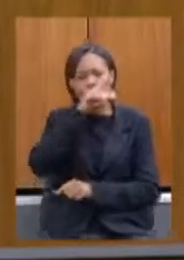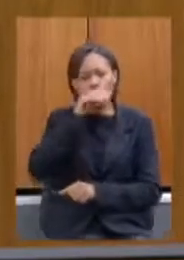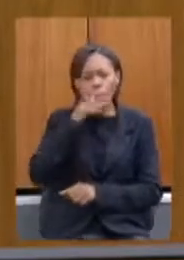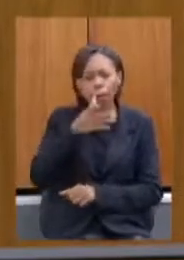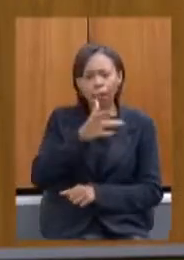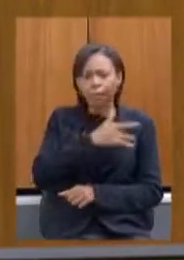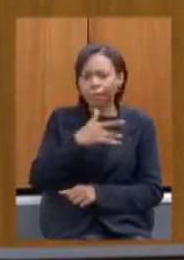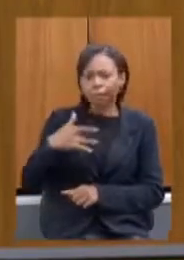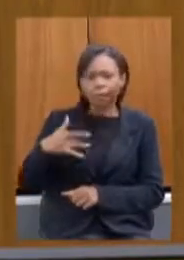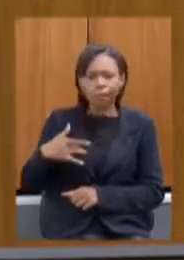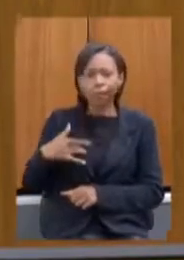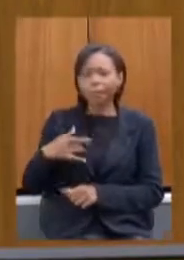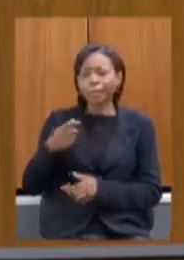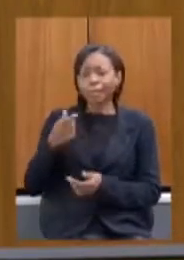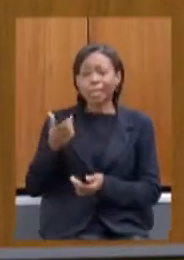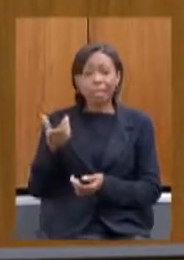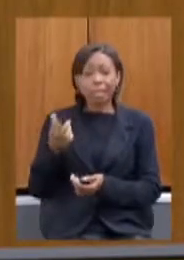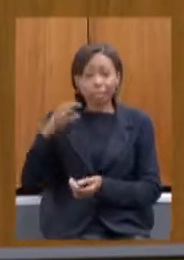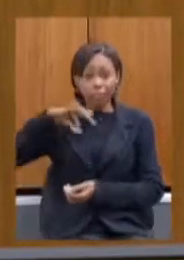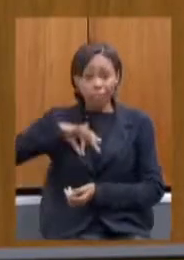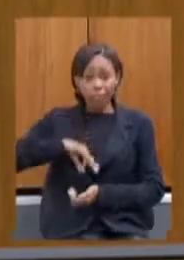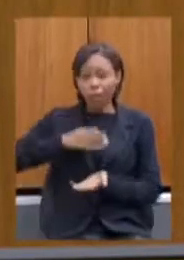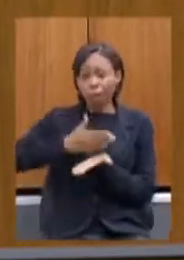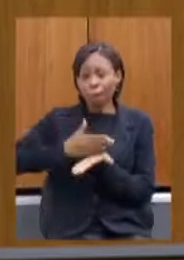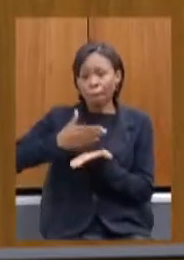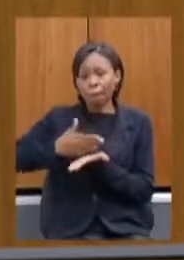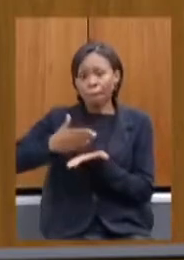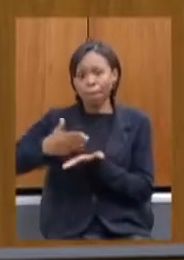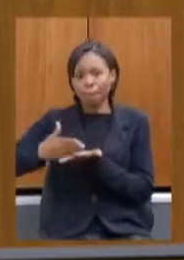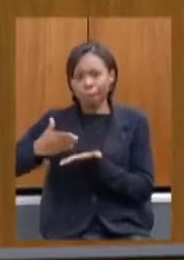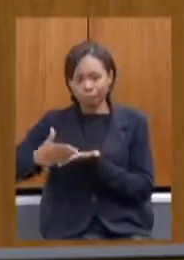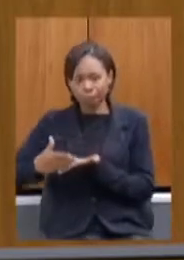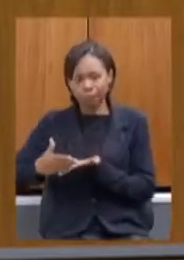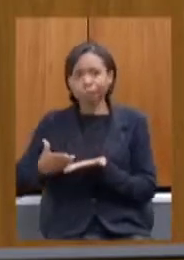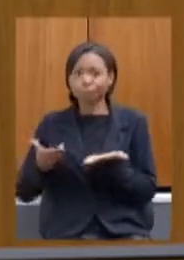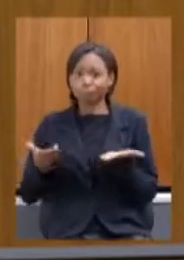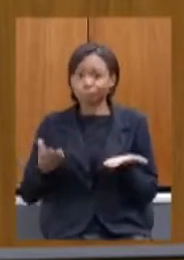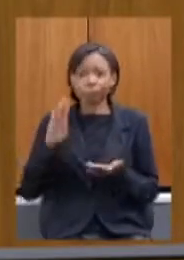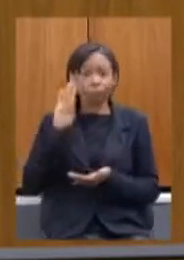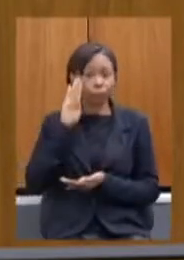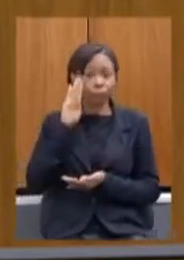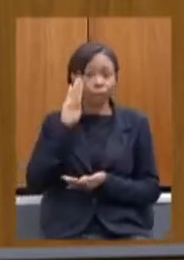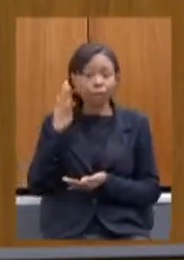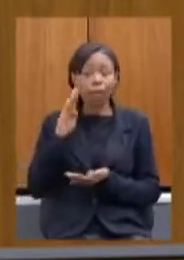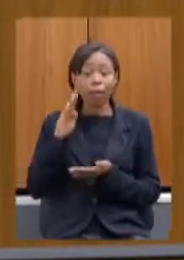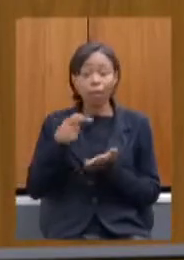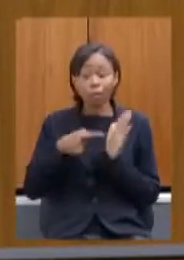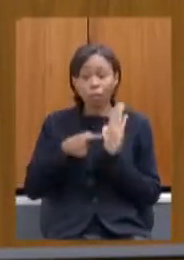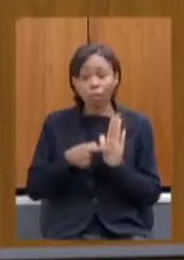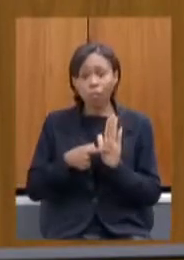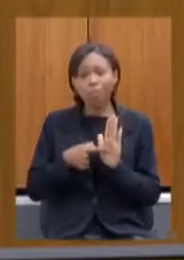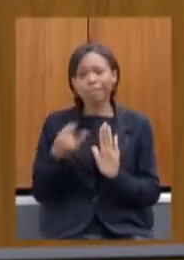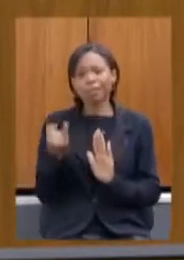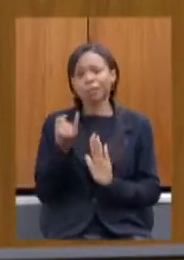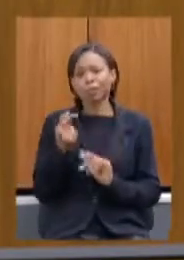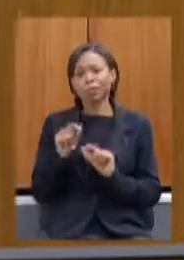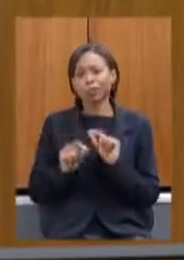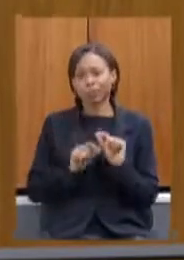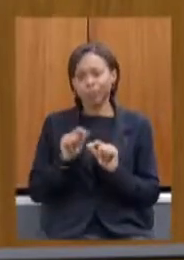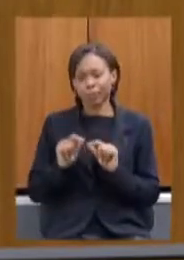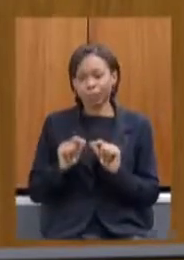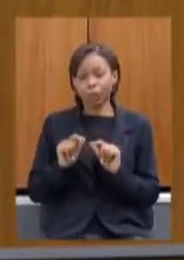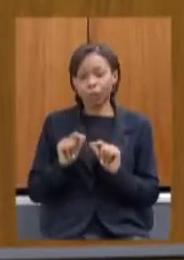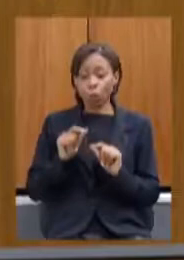recebem de forma parcelada é importante destacar aqui que as prioridades do governo são